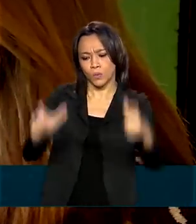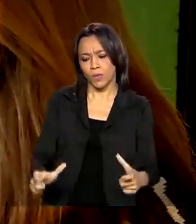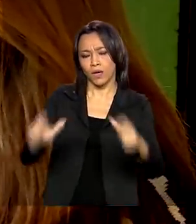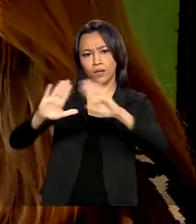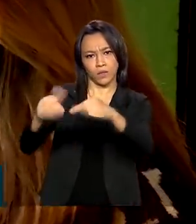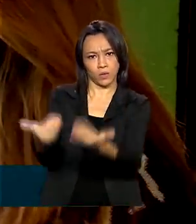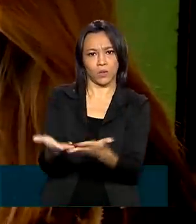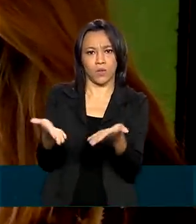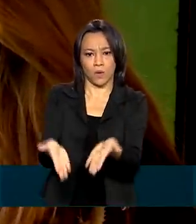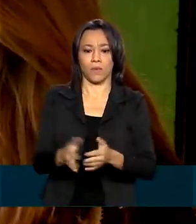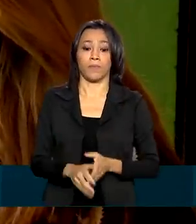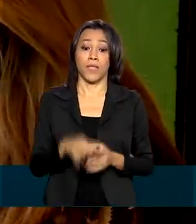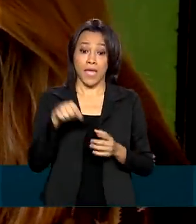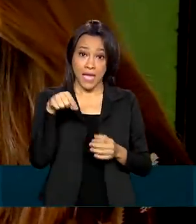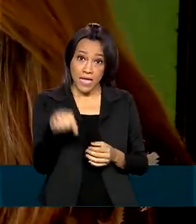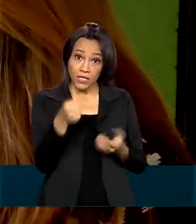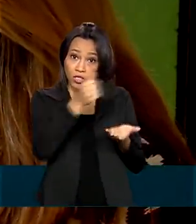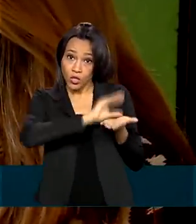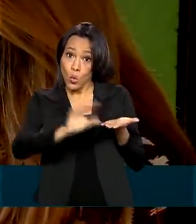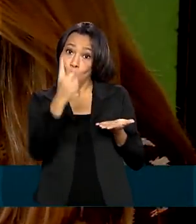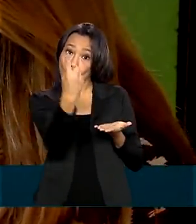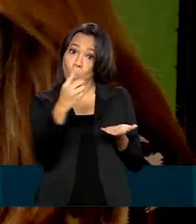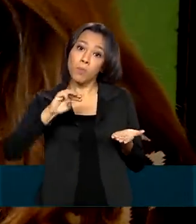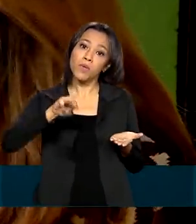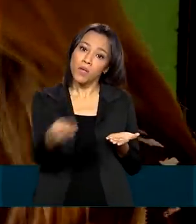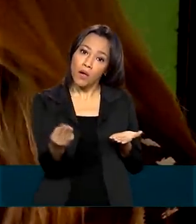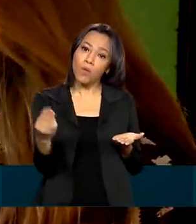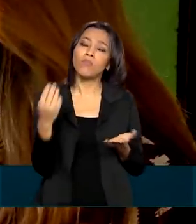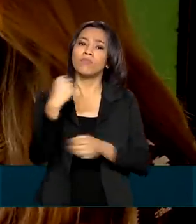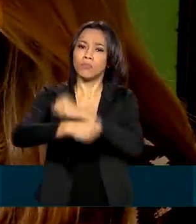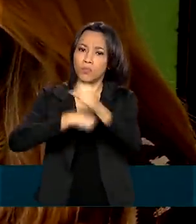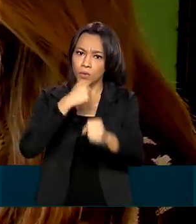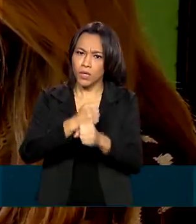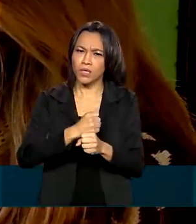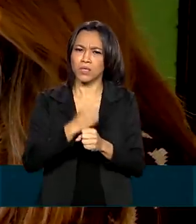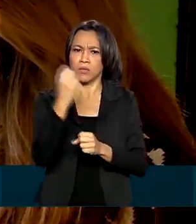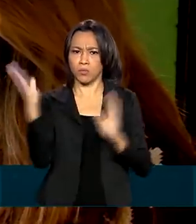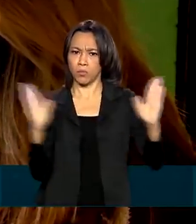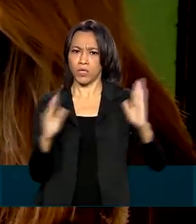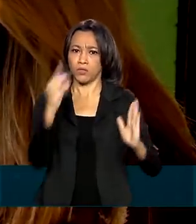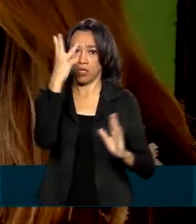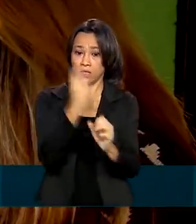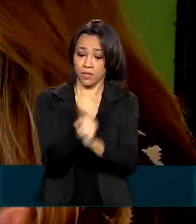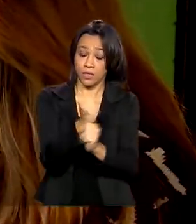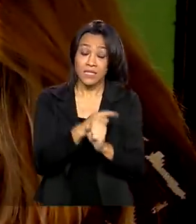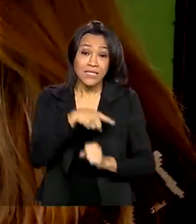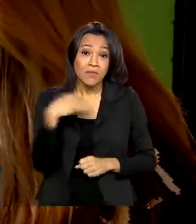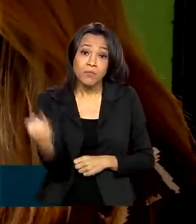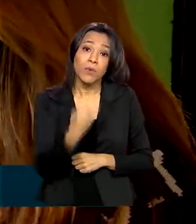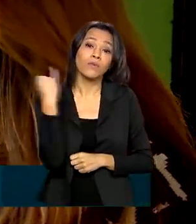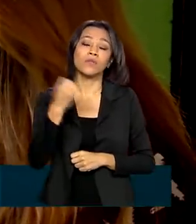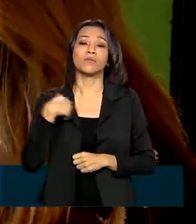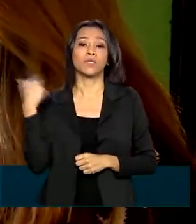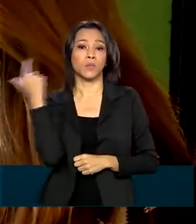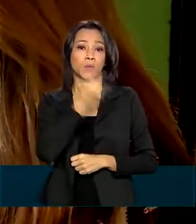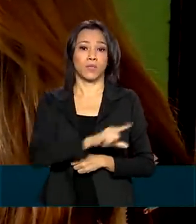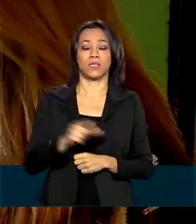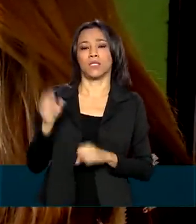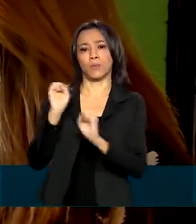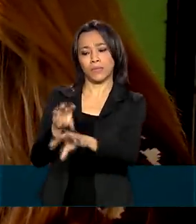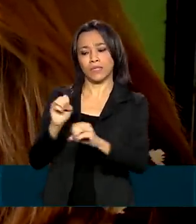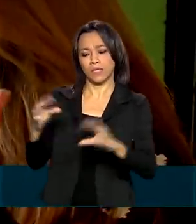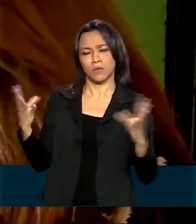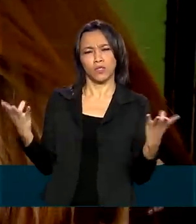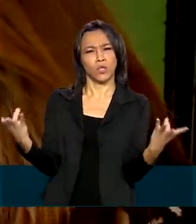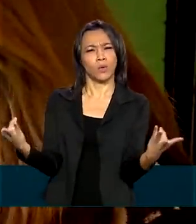investimento de um milhão por ano durante os três anos é fundamental para a gente ter uma educação de qualidade e de